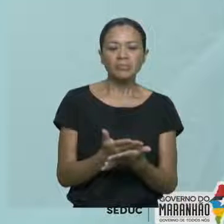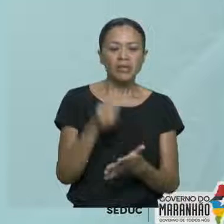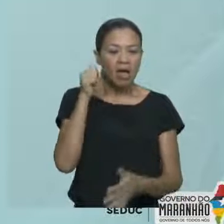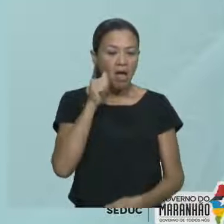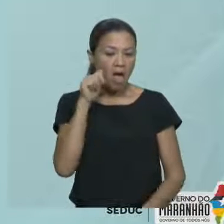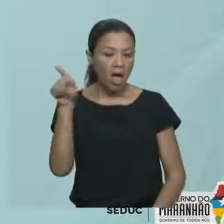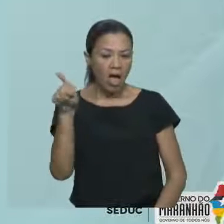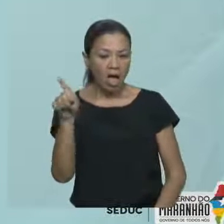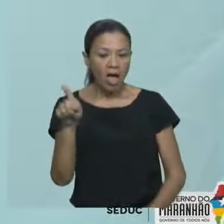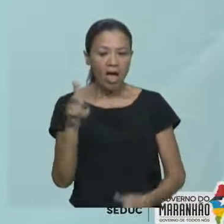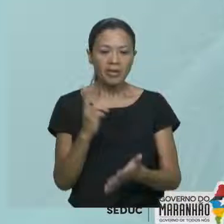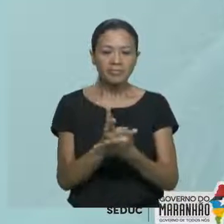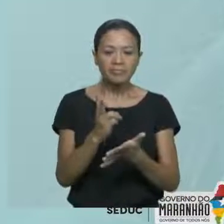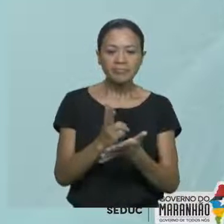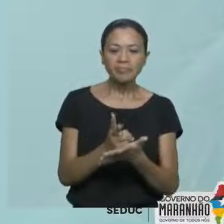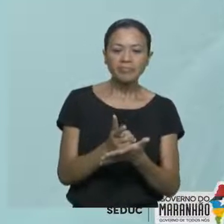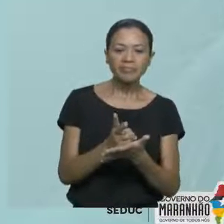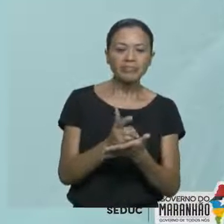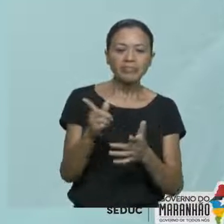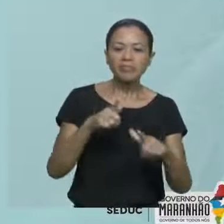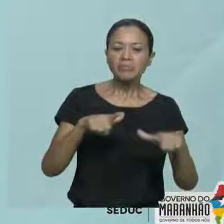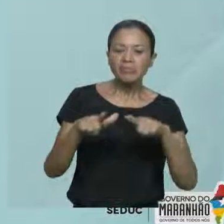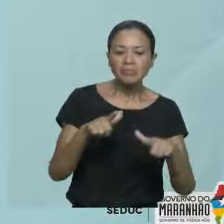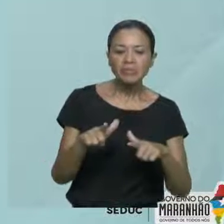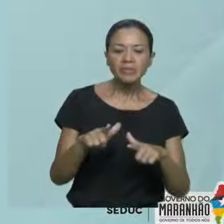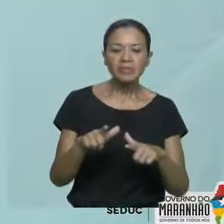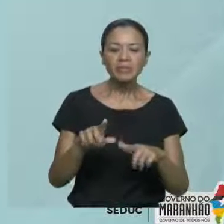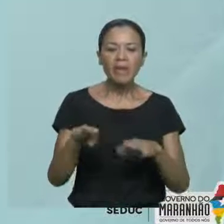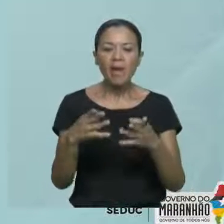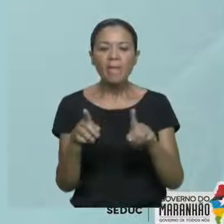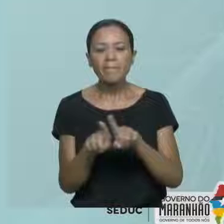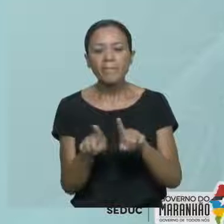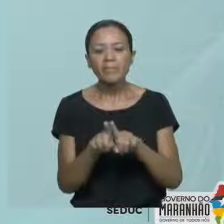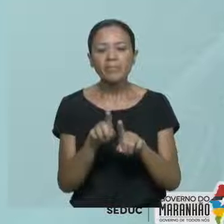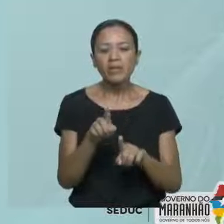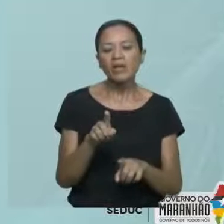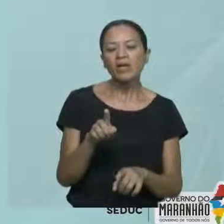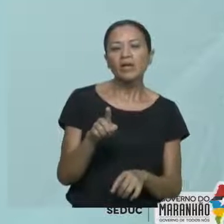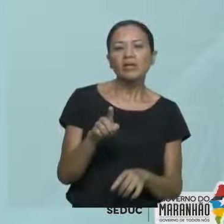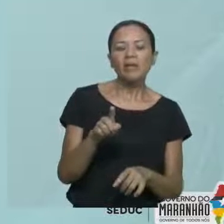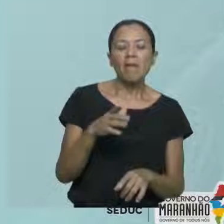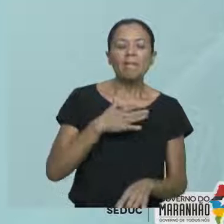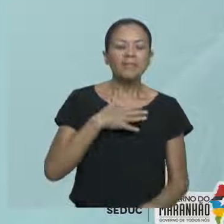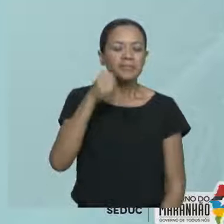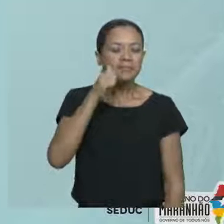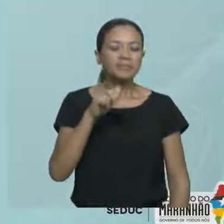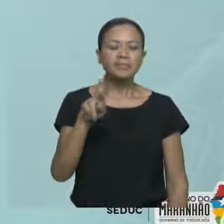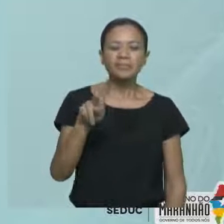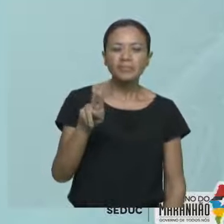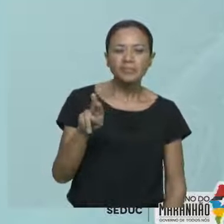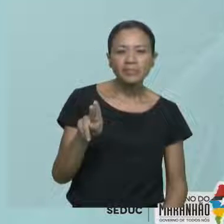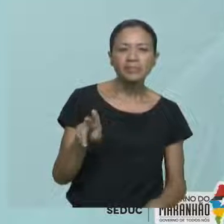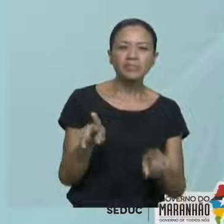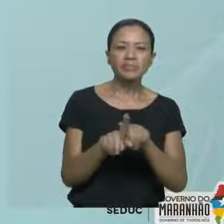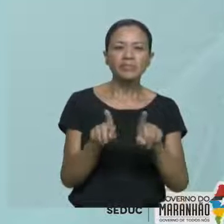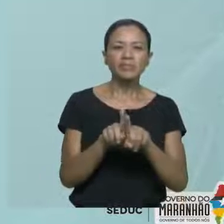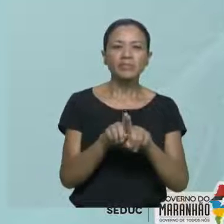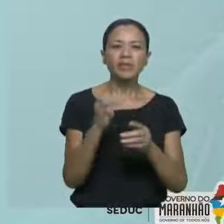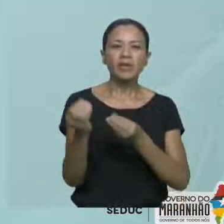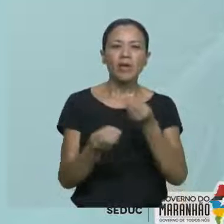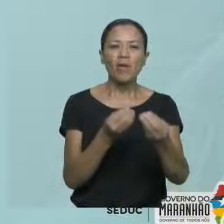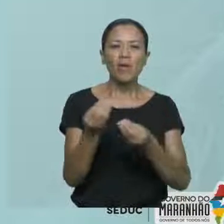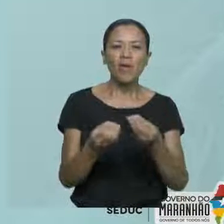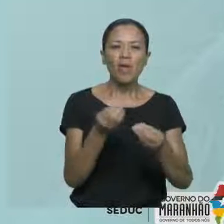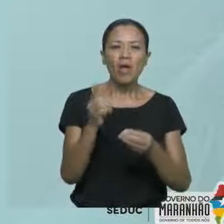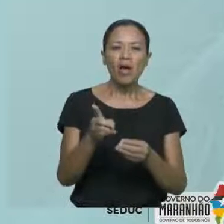crudy. My sister always on the phone. But I don't think that's school. My sister is so popular. She's flunky